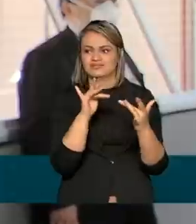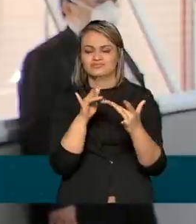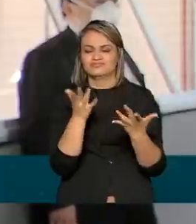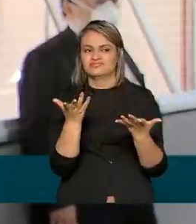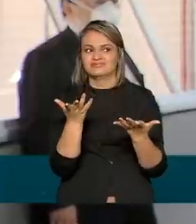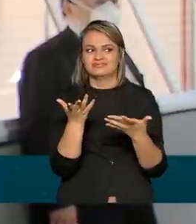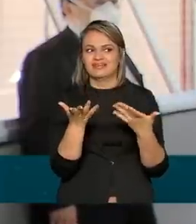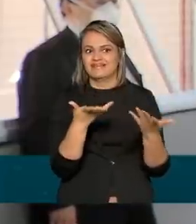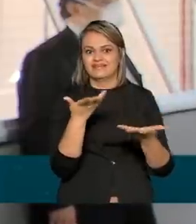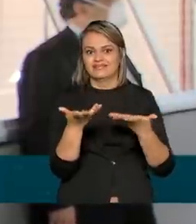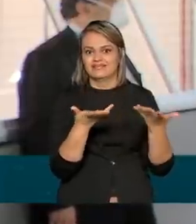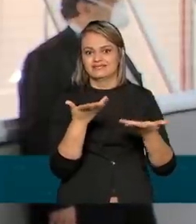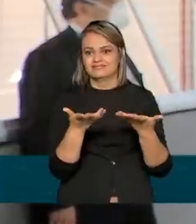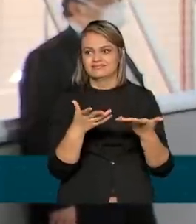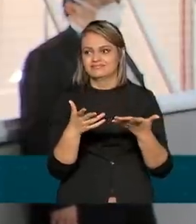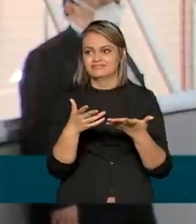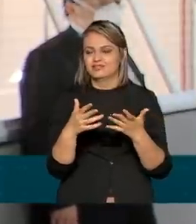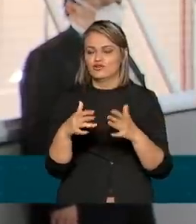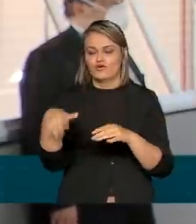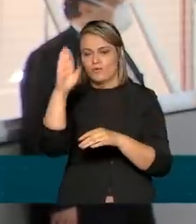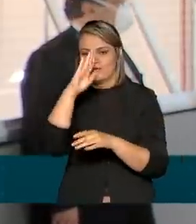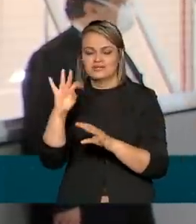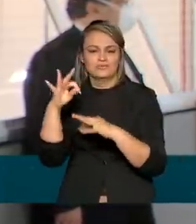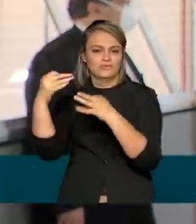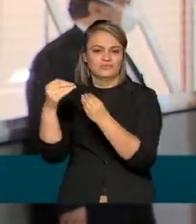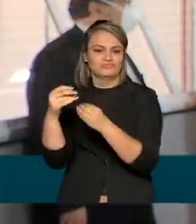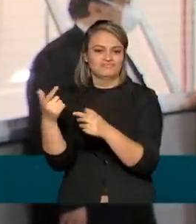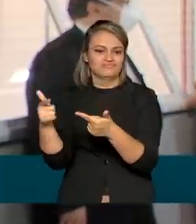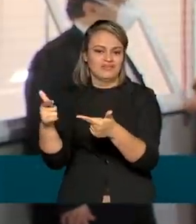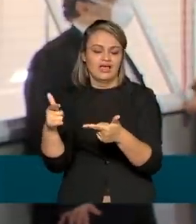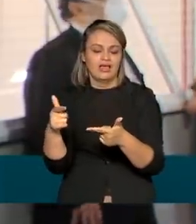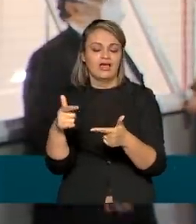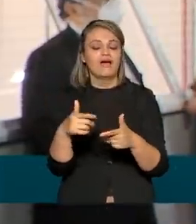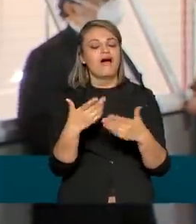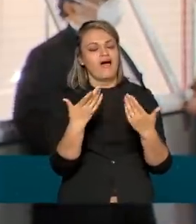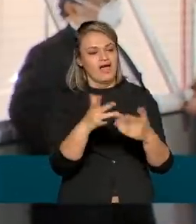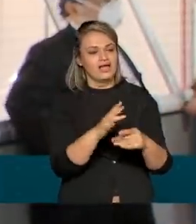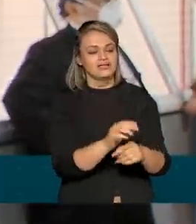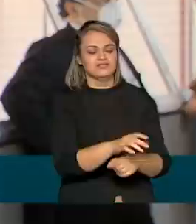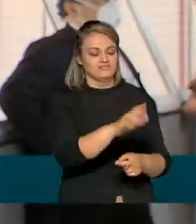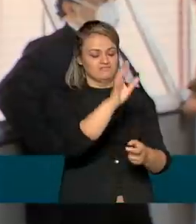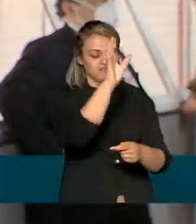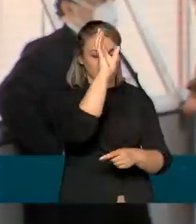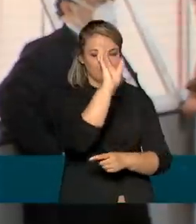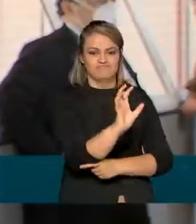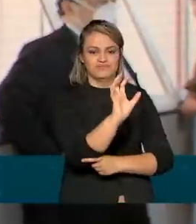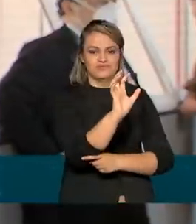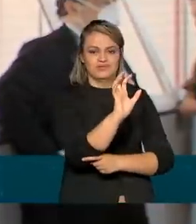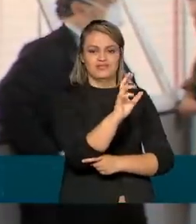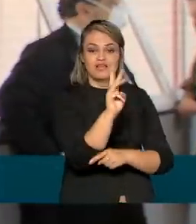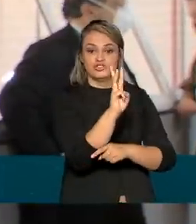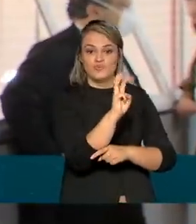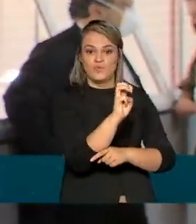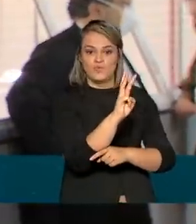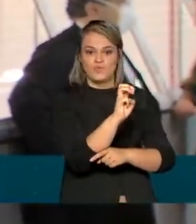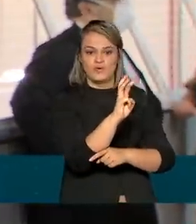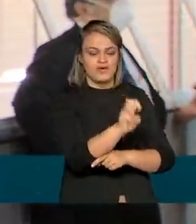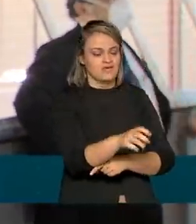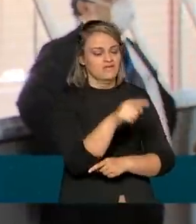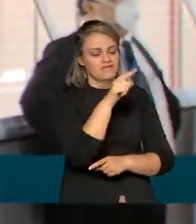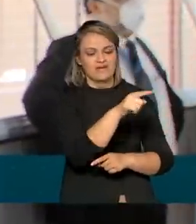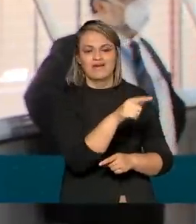o resto do Brasil e do mundo. E ali a gente instala um ponto, uma antena do Wi-Fi Brasil